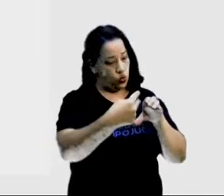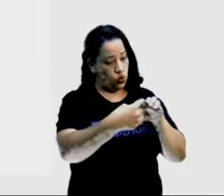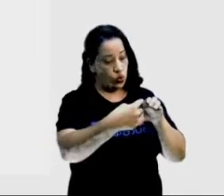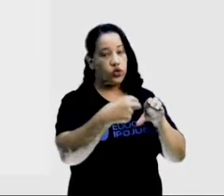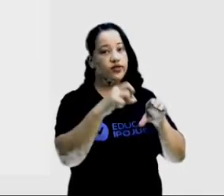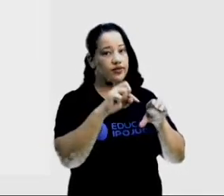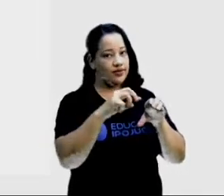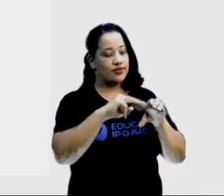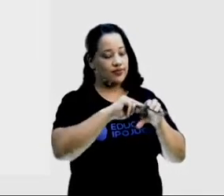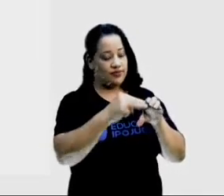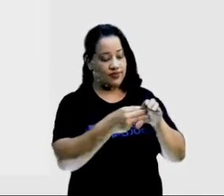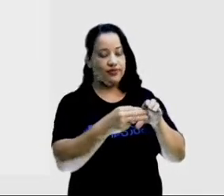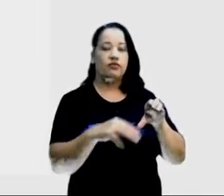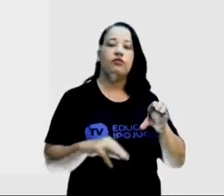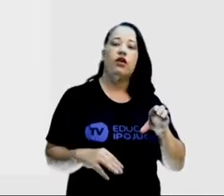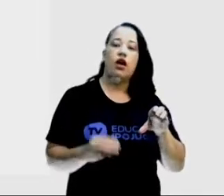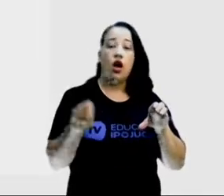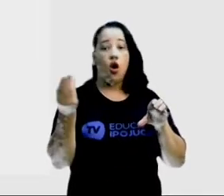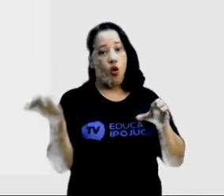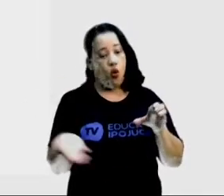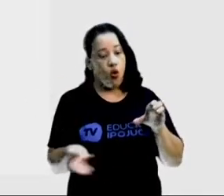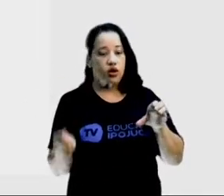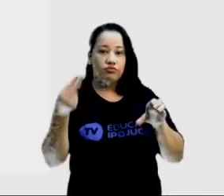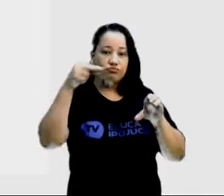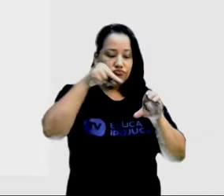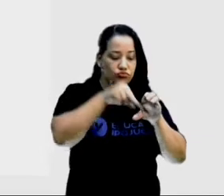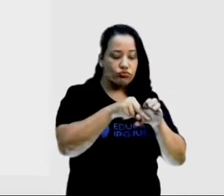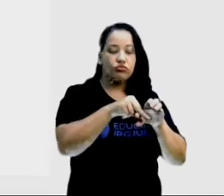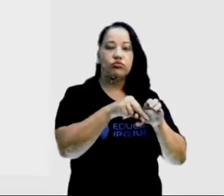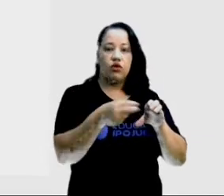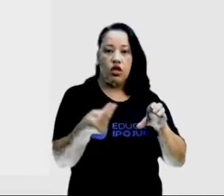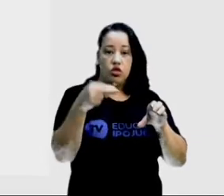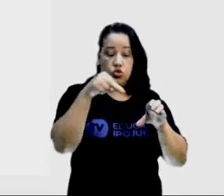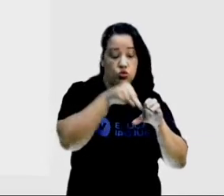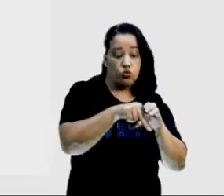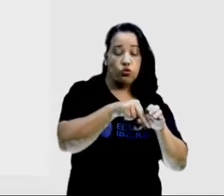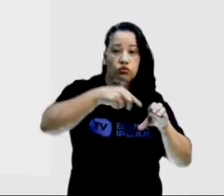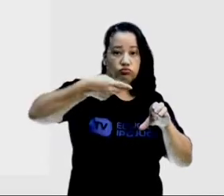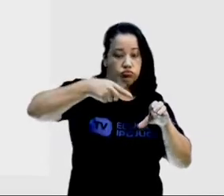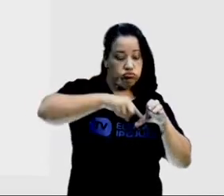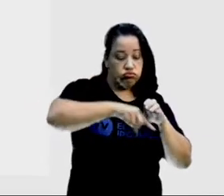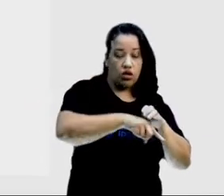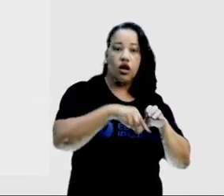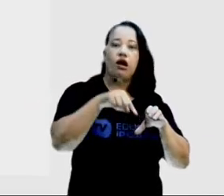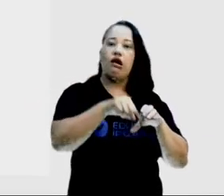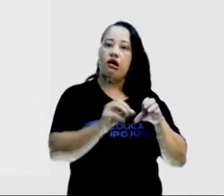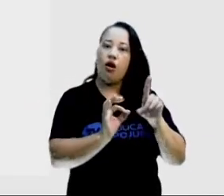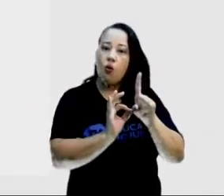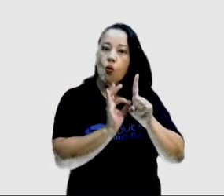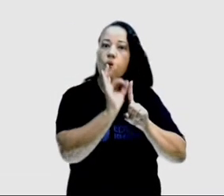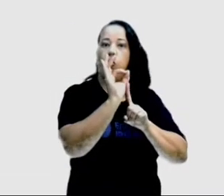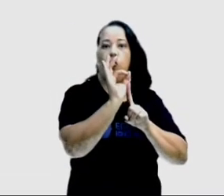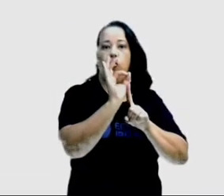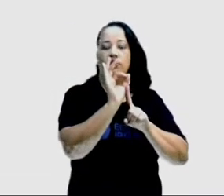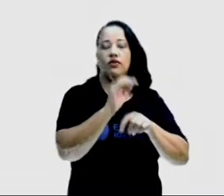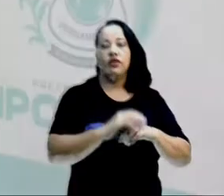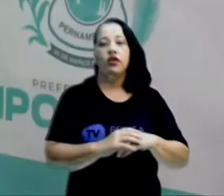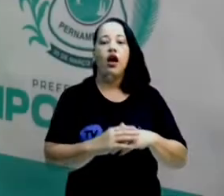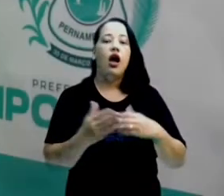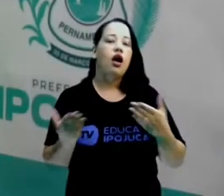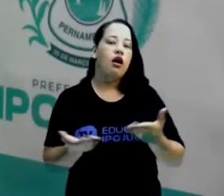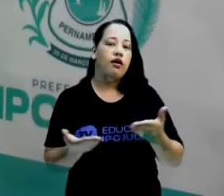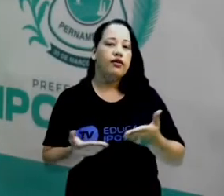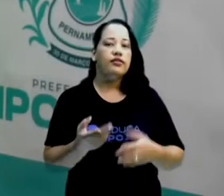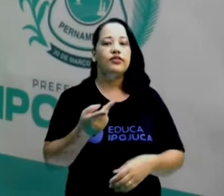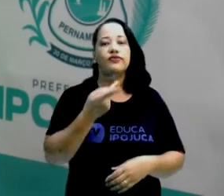E o núcleo, que é a parte central da Terra, onde as temperaturas são mais altas. Vamos agora